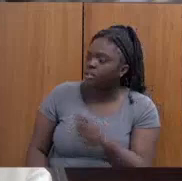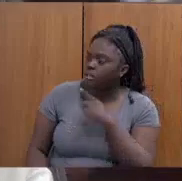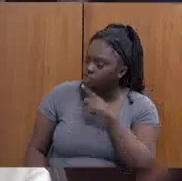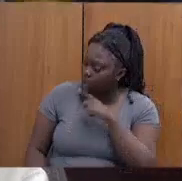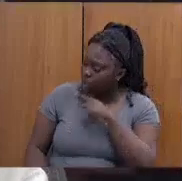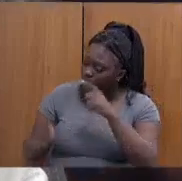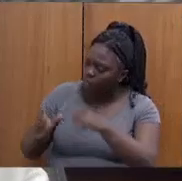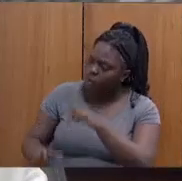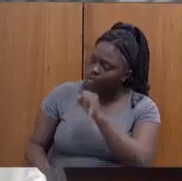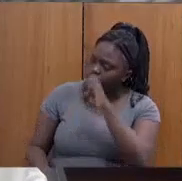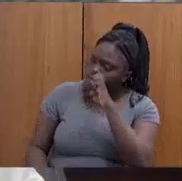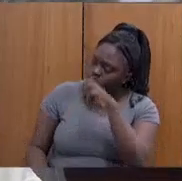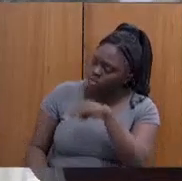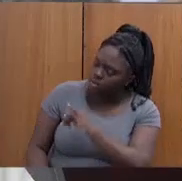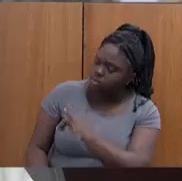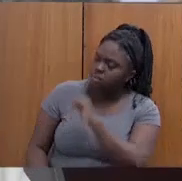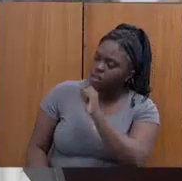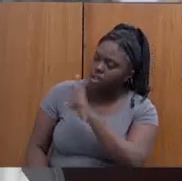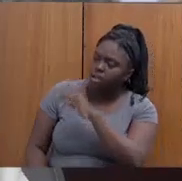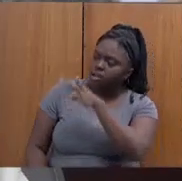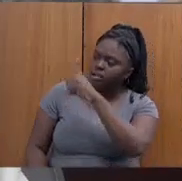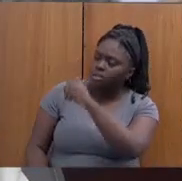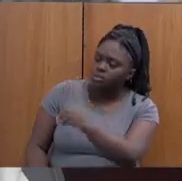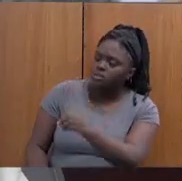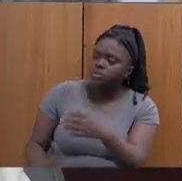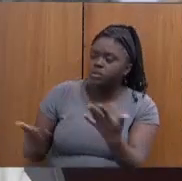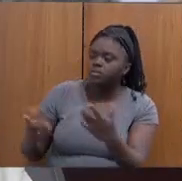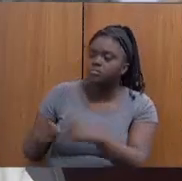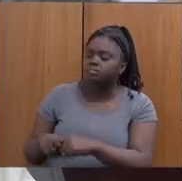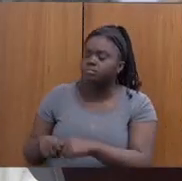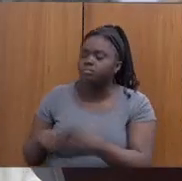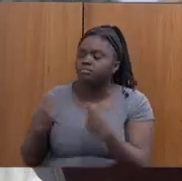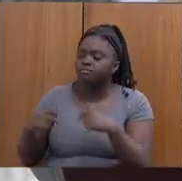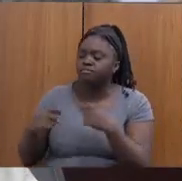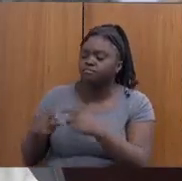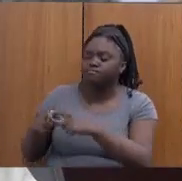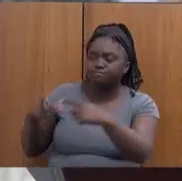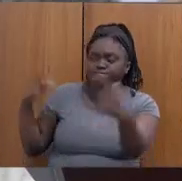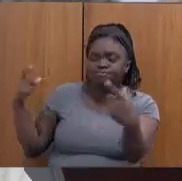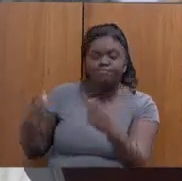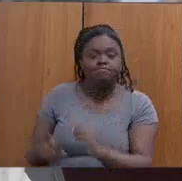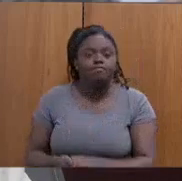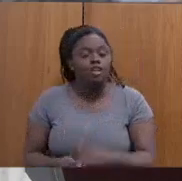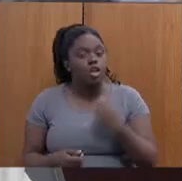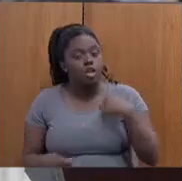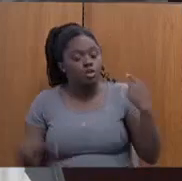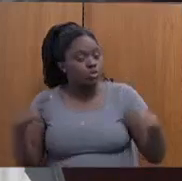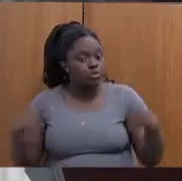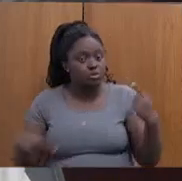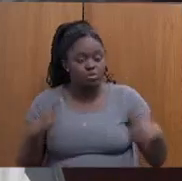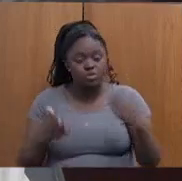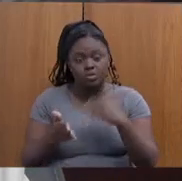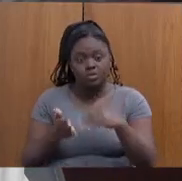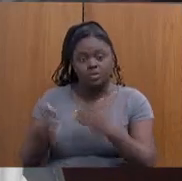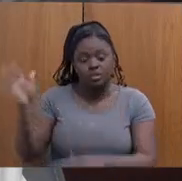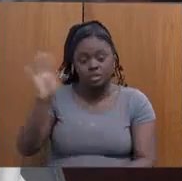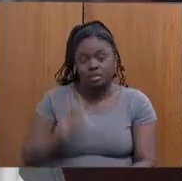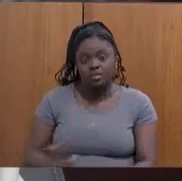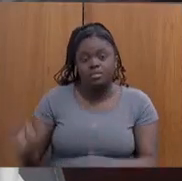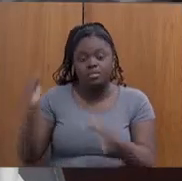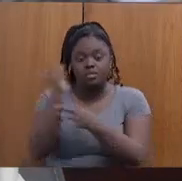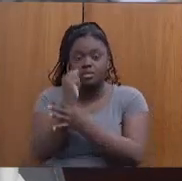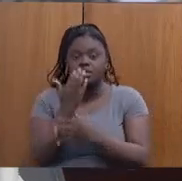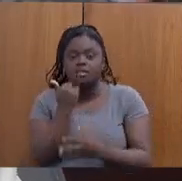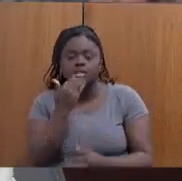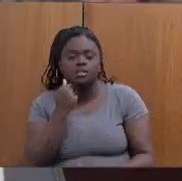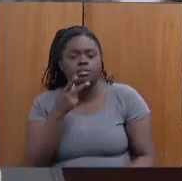Além de ser o norte e o vale, ampliou a área da Sudene com o Mucuri. E eu discuti com a Lília, Secretária Nacional da Segurança Alimentar, falei,